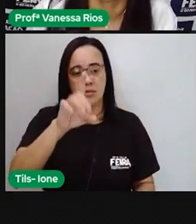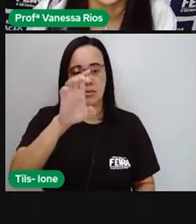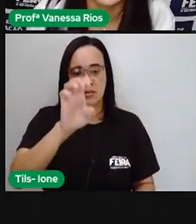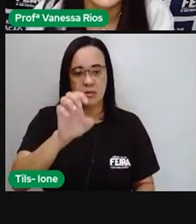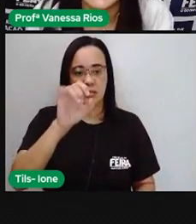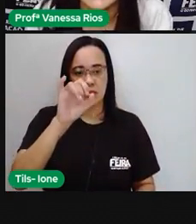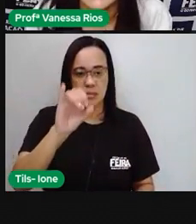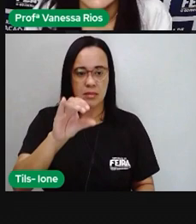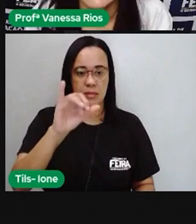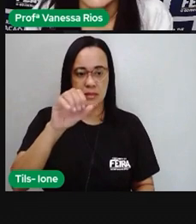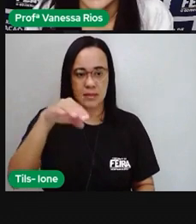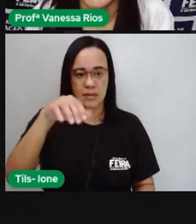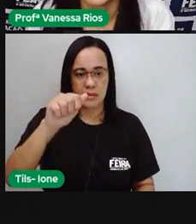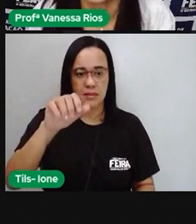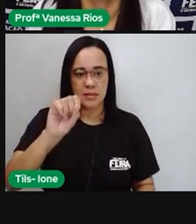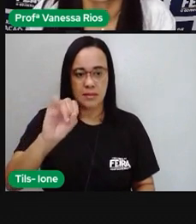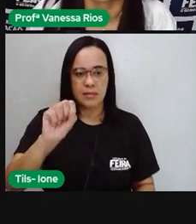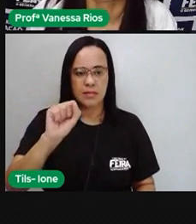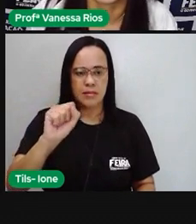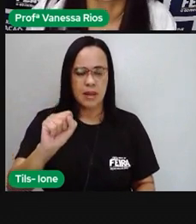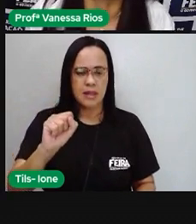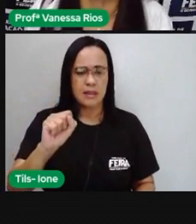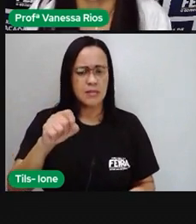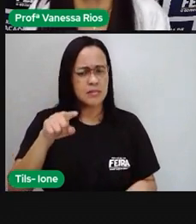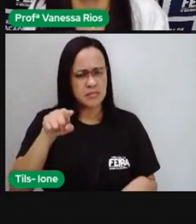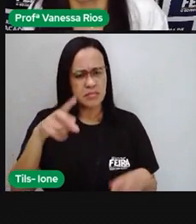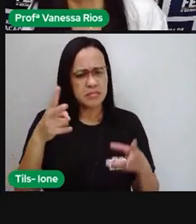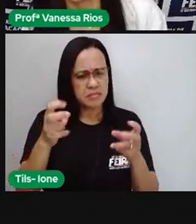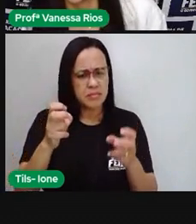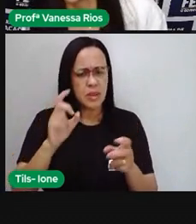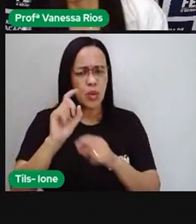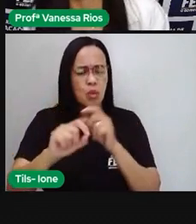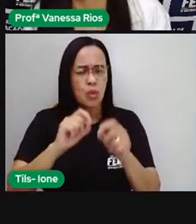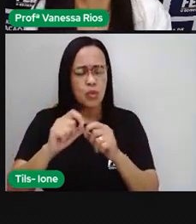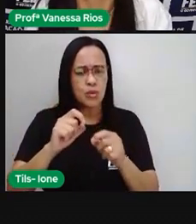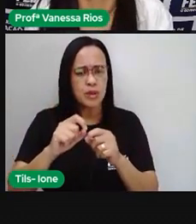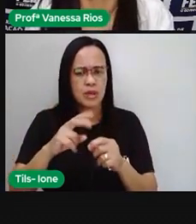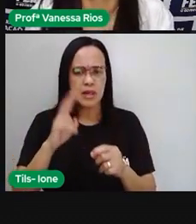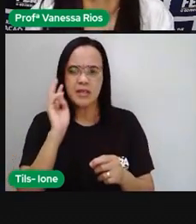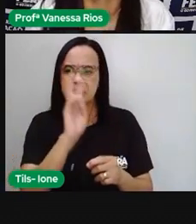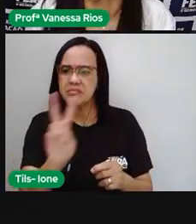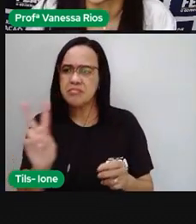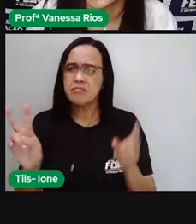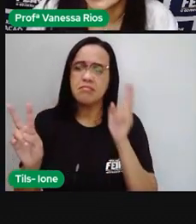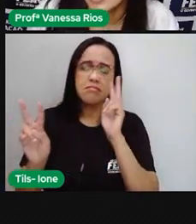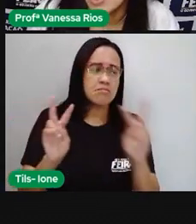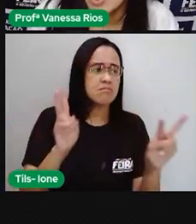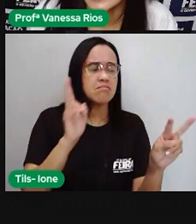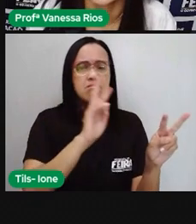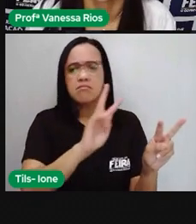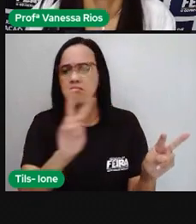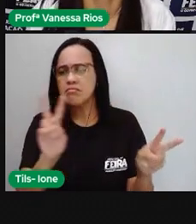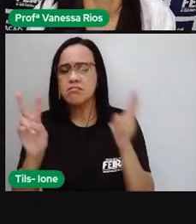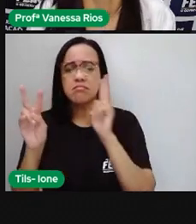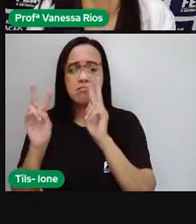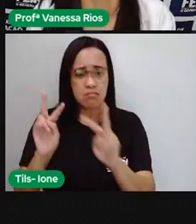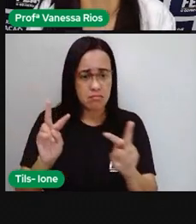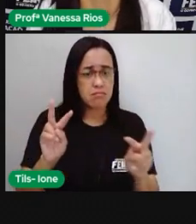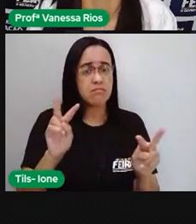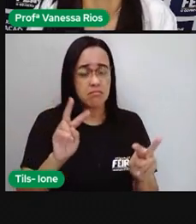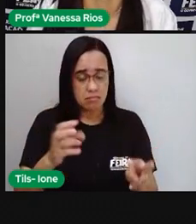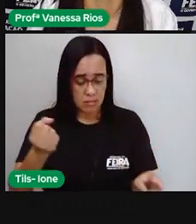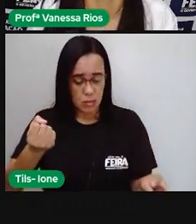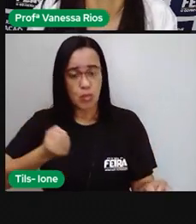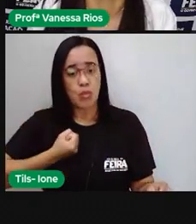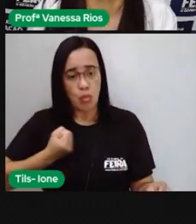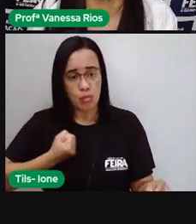E aí, já perceberam aí que a sua volta, né? Em diferentes situações, os números,